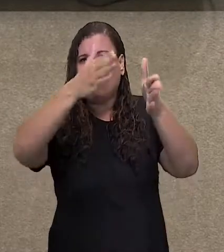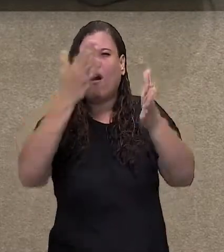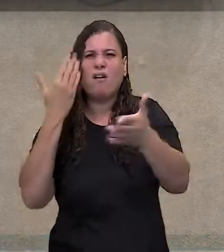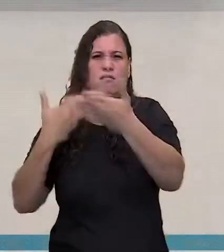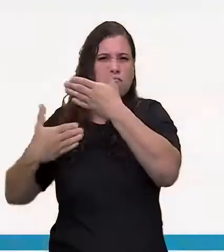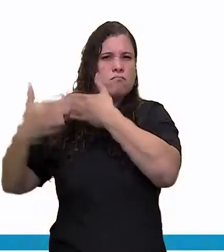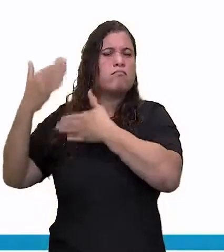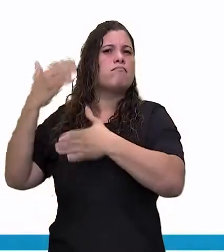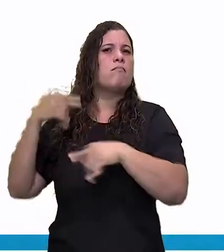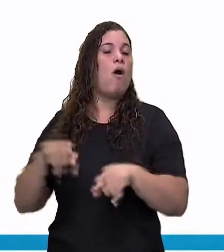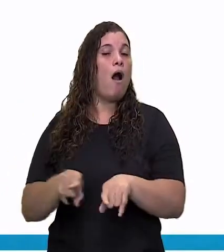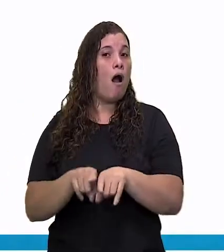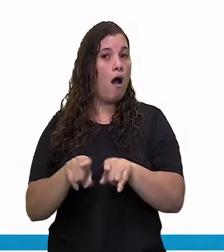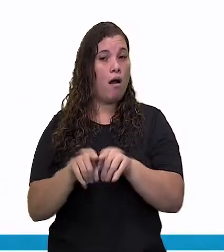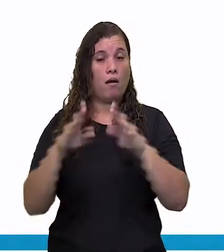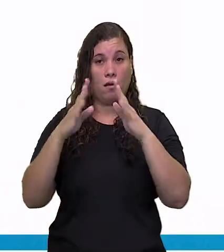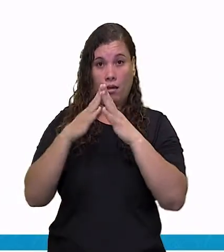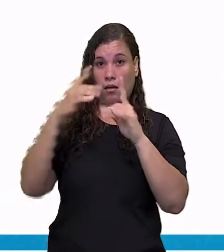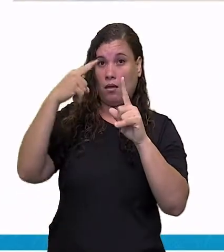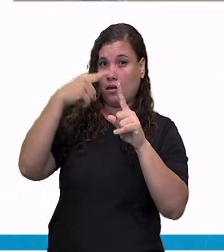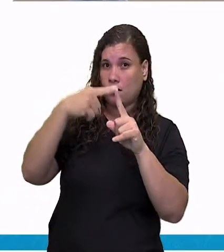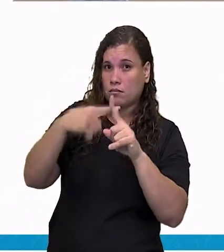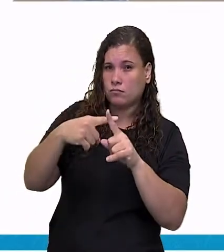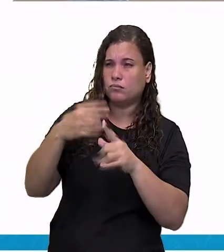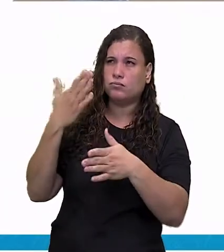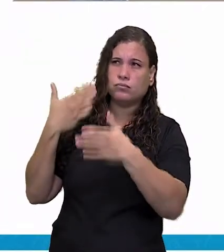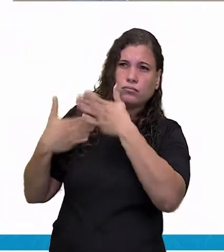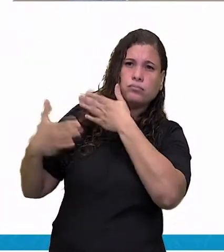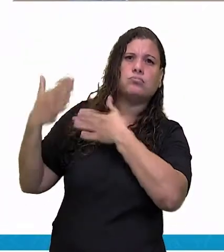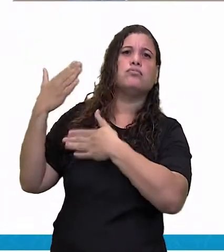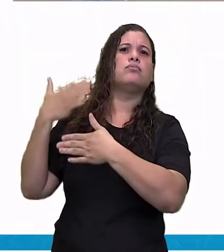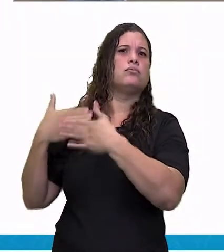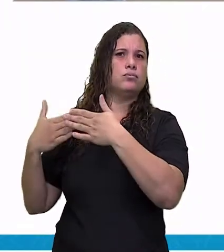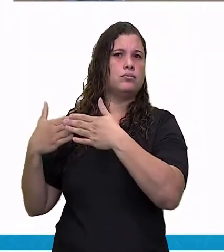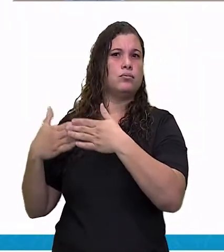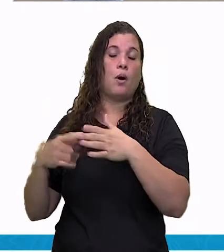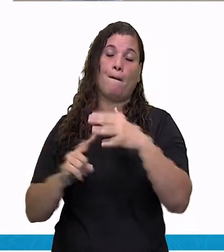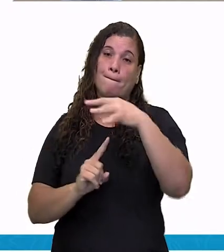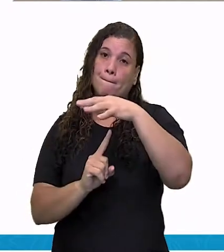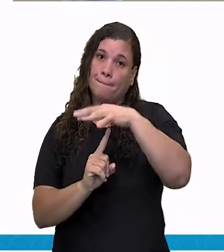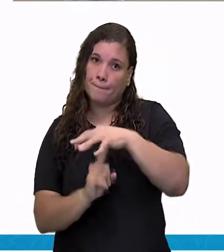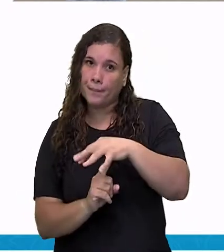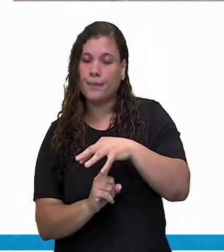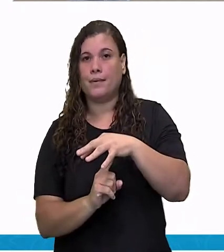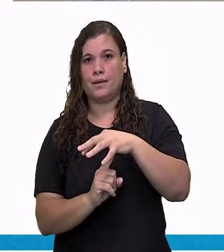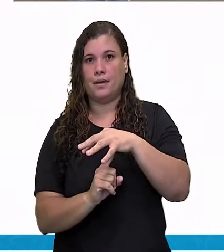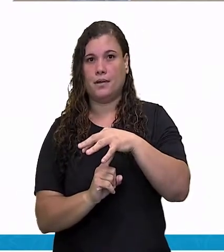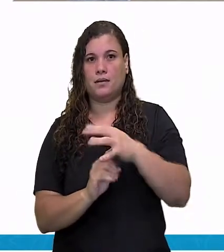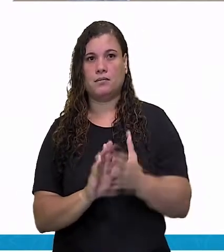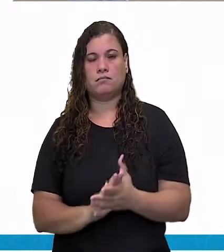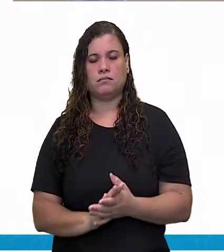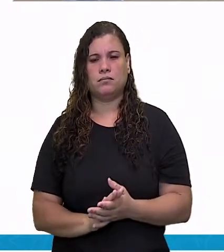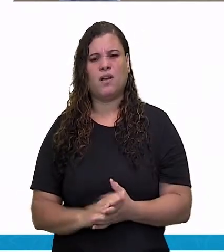templo ou também igrejas, praças. O que a gente tem que entender sobre patrimônio